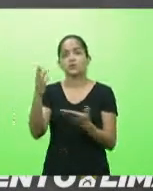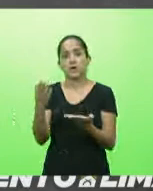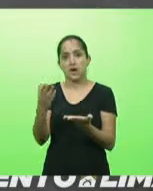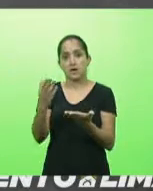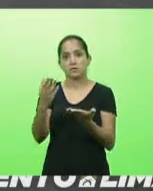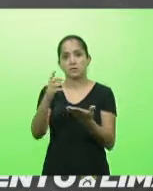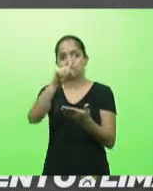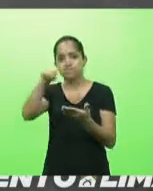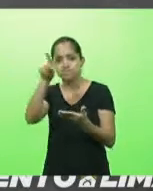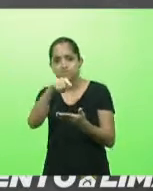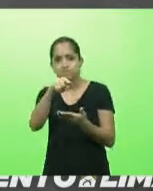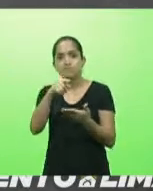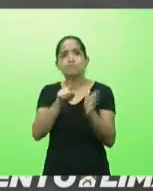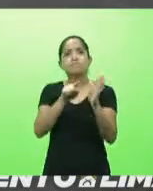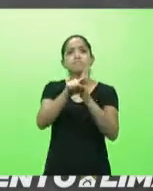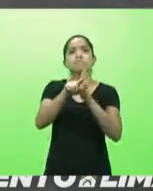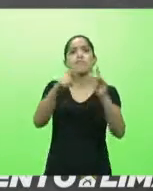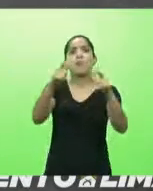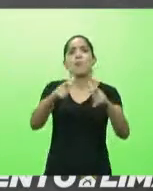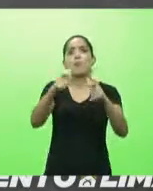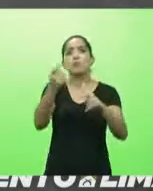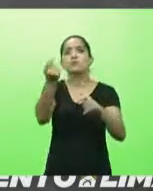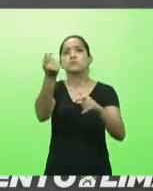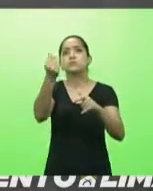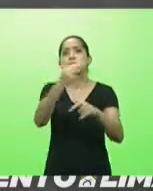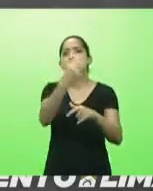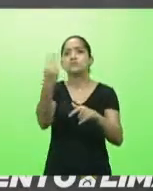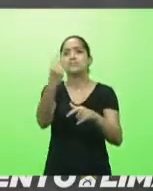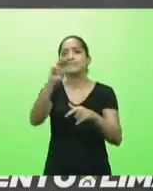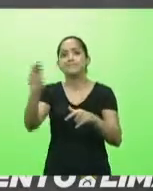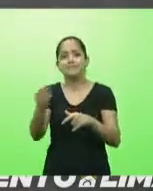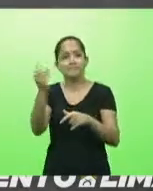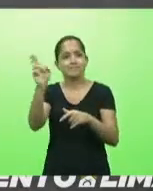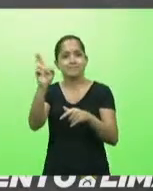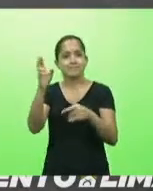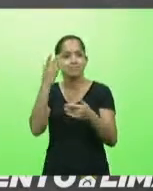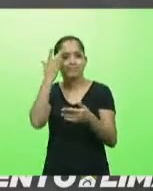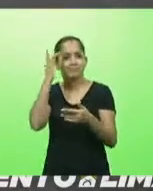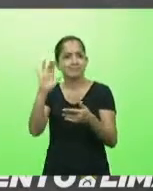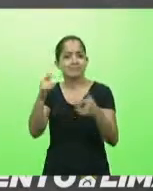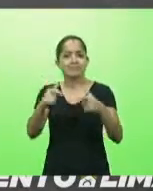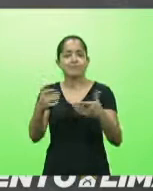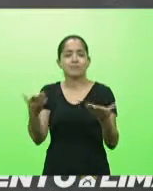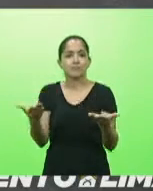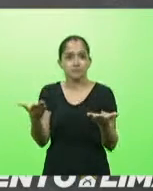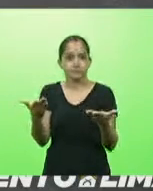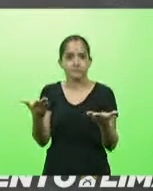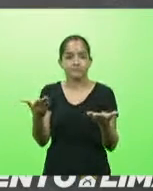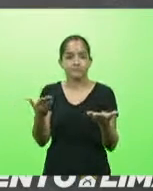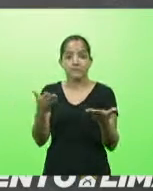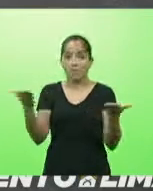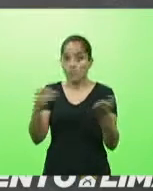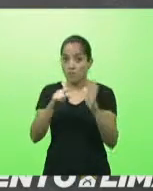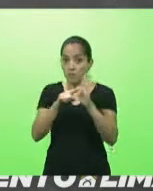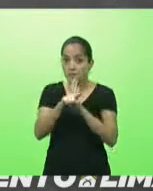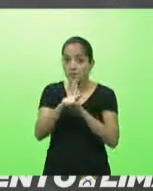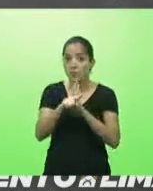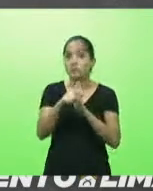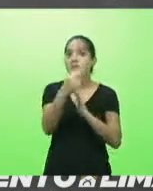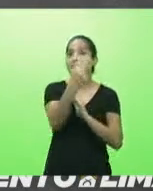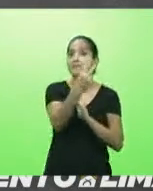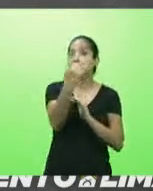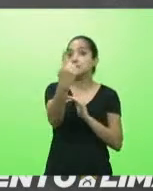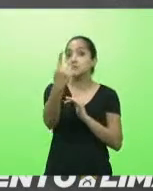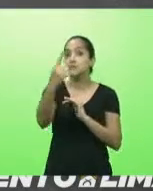pergunta não é nem mais onde estão os 33 milhões, todo mundo, vou falar, está saturado isso aí. A pergunta agora é esses 21